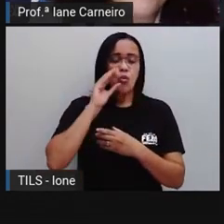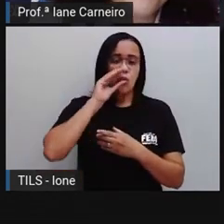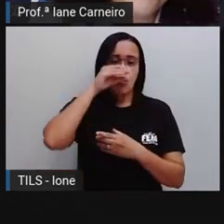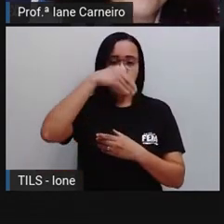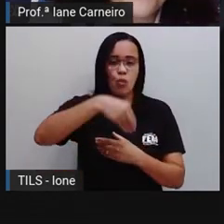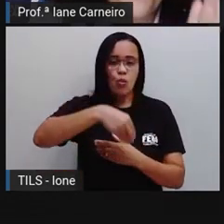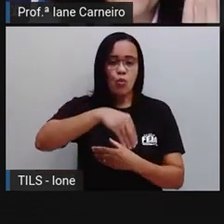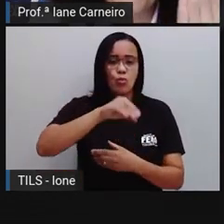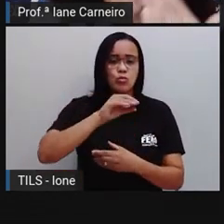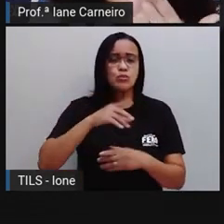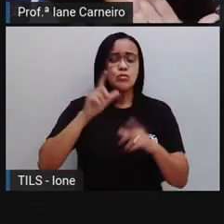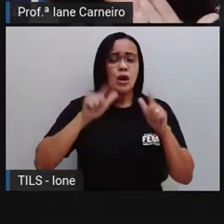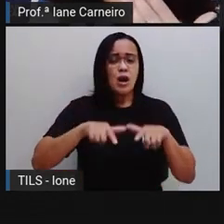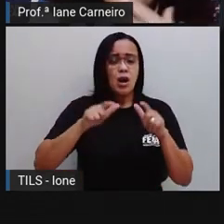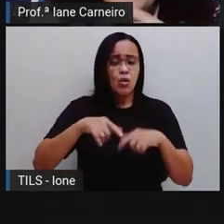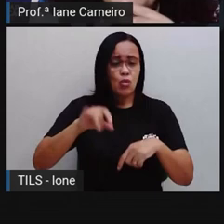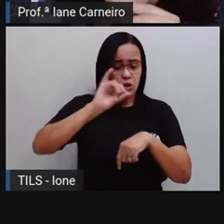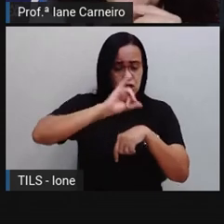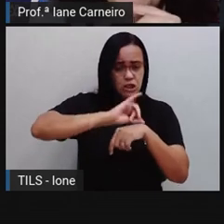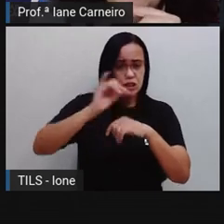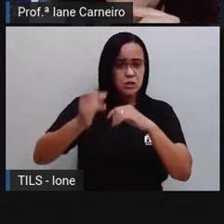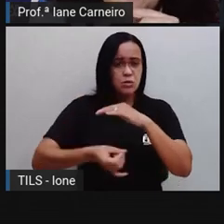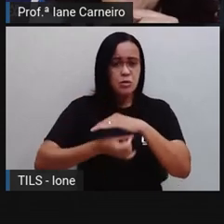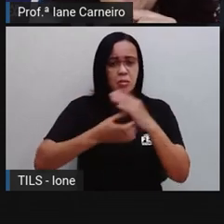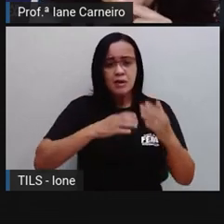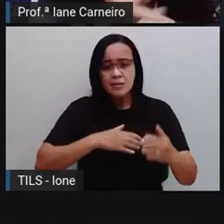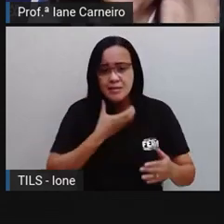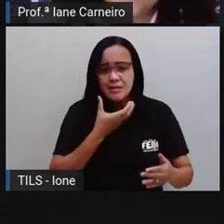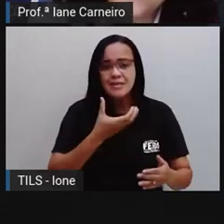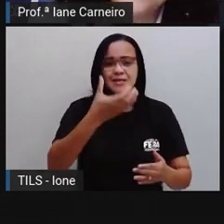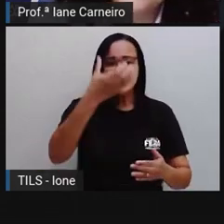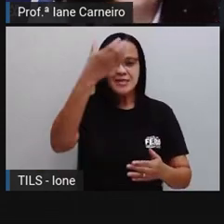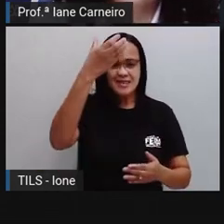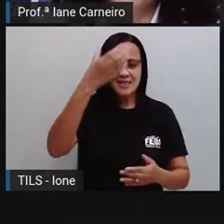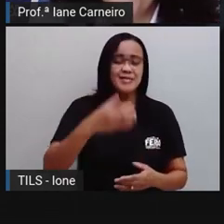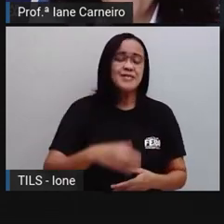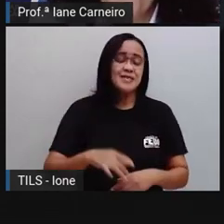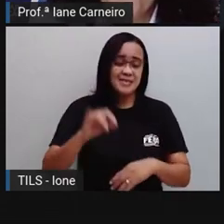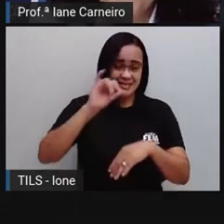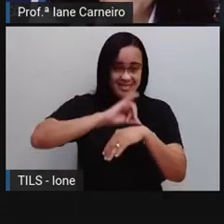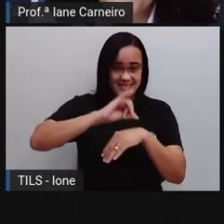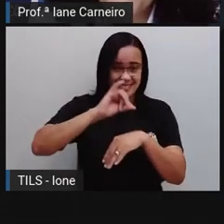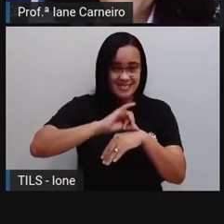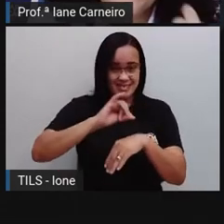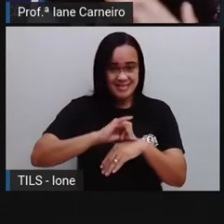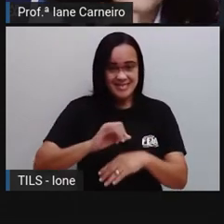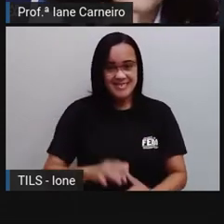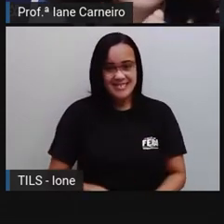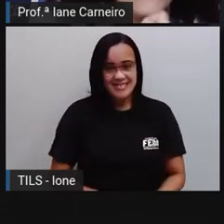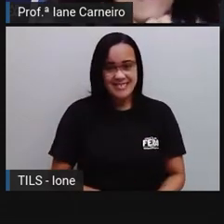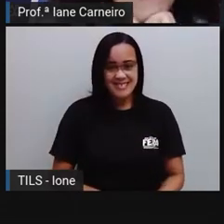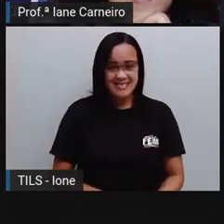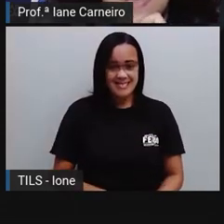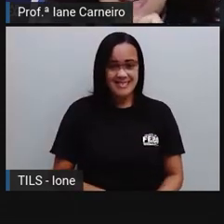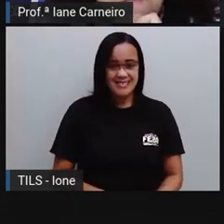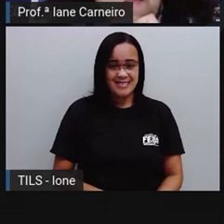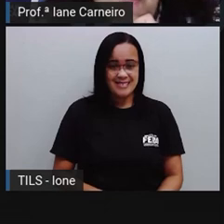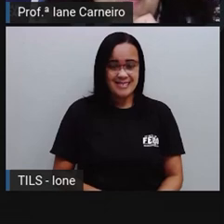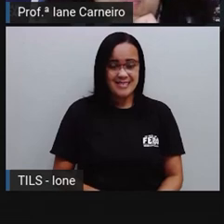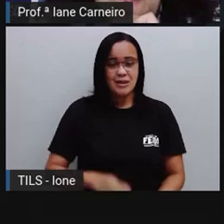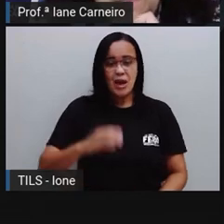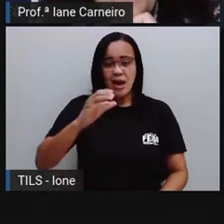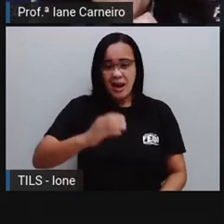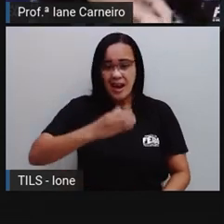da girafa ou embaixo da girafa? Já pensou? Em cima. E onde está a maçã?